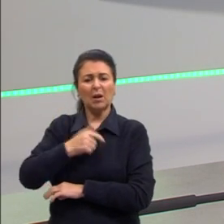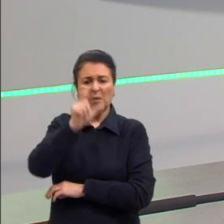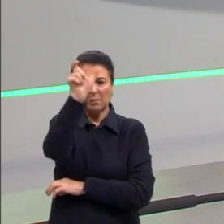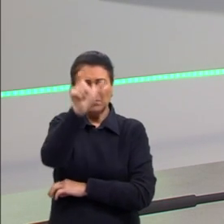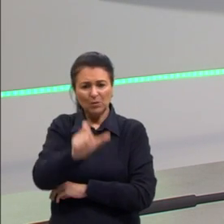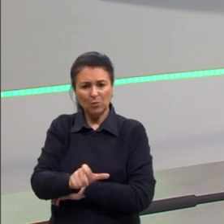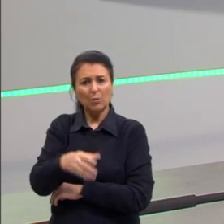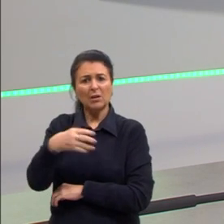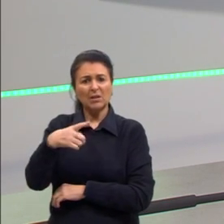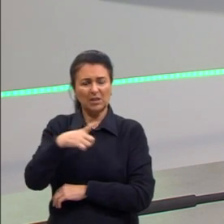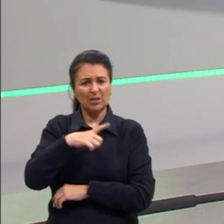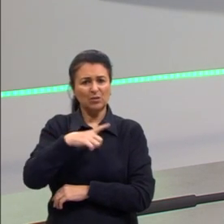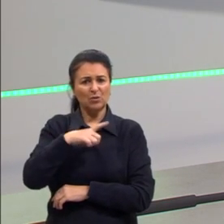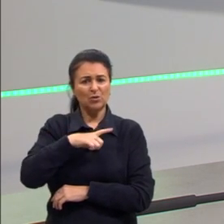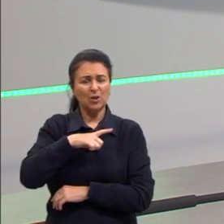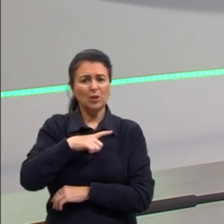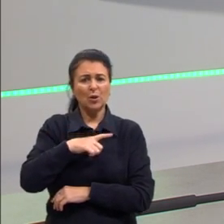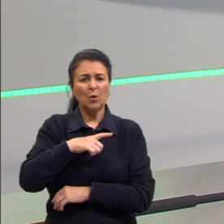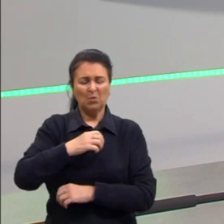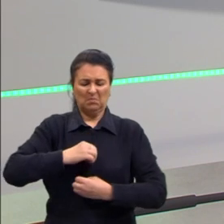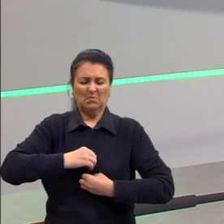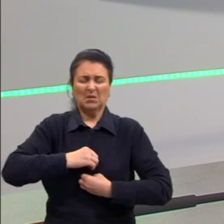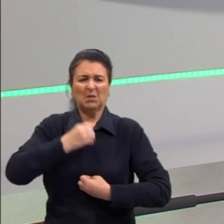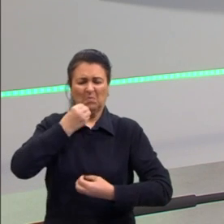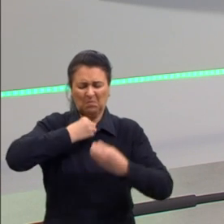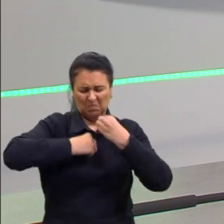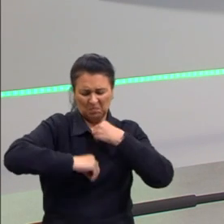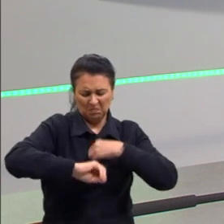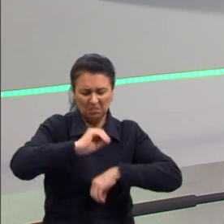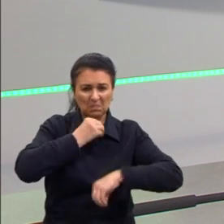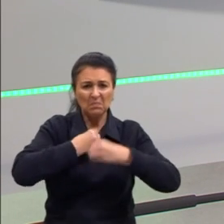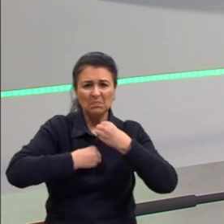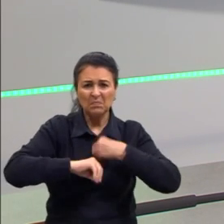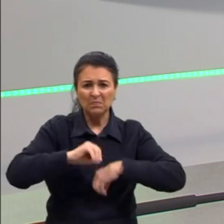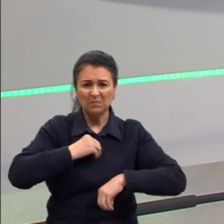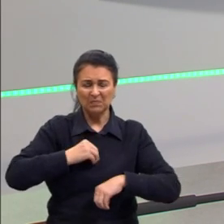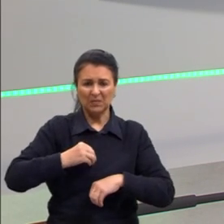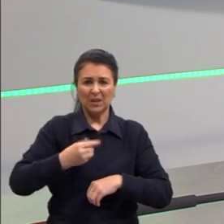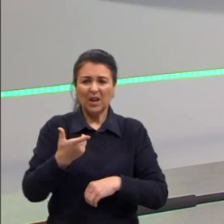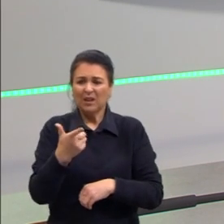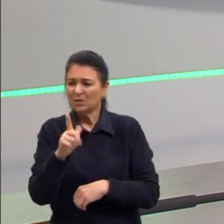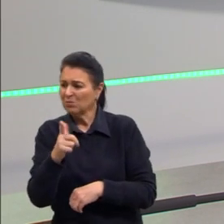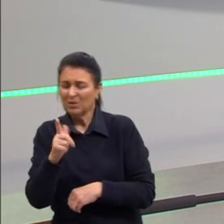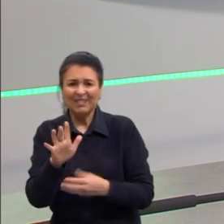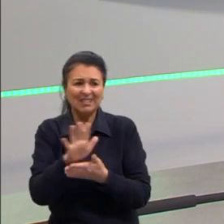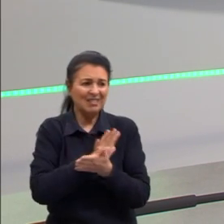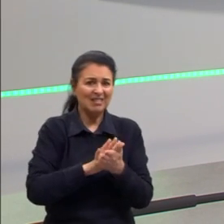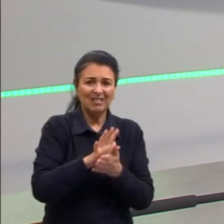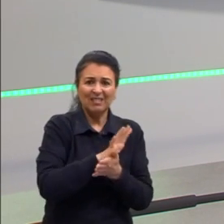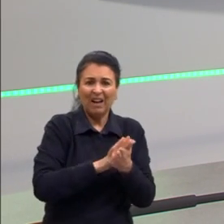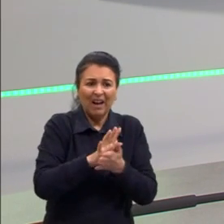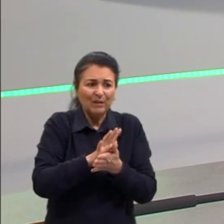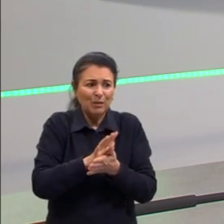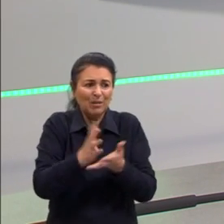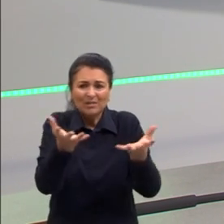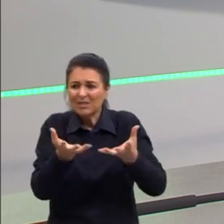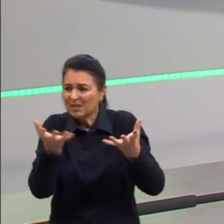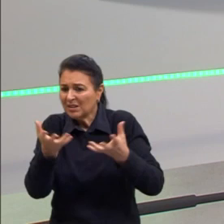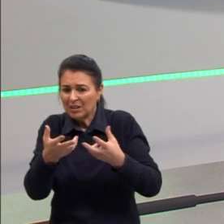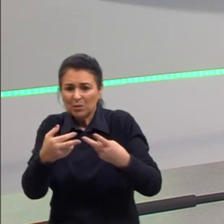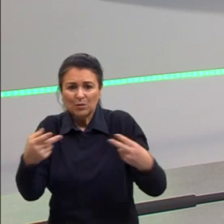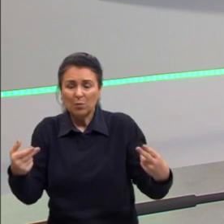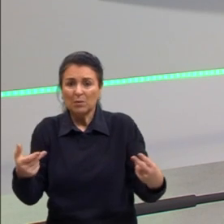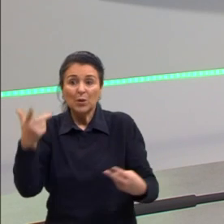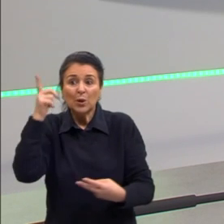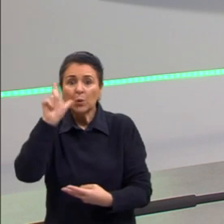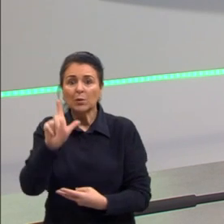depressivas num ambiente em que elas não tinham, eram pessimistas e não tinham nada daquilo que elas almejavam, elas não conseguiam. Então,